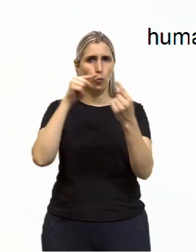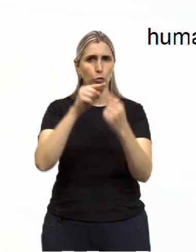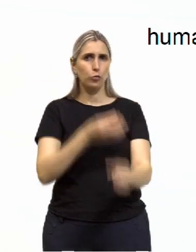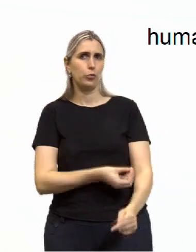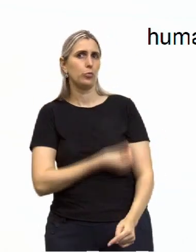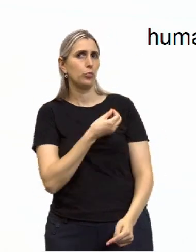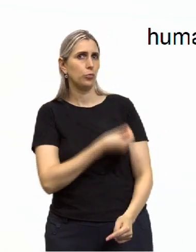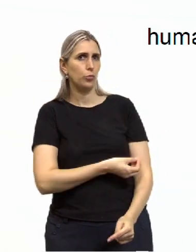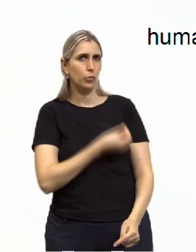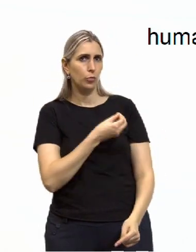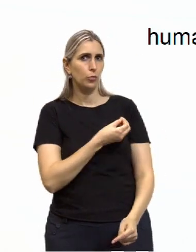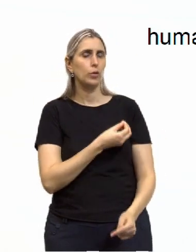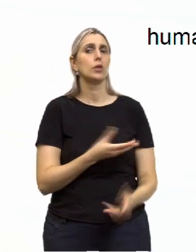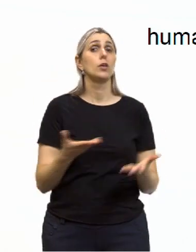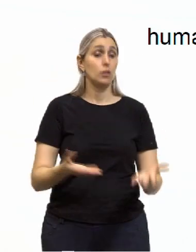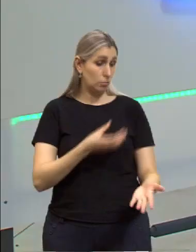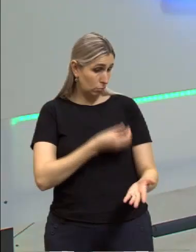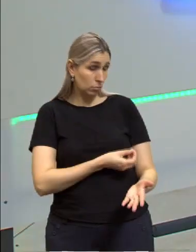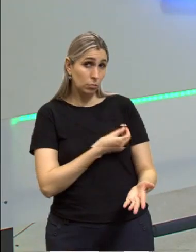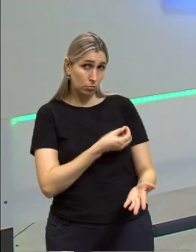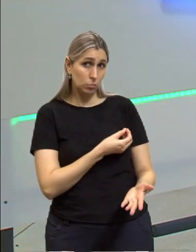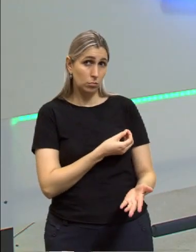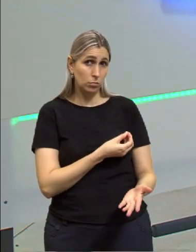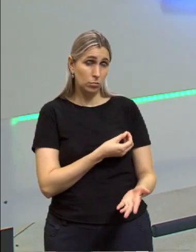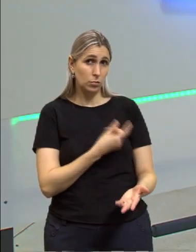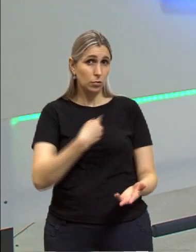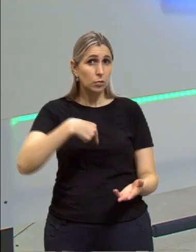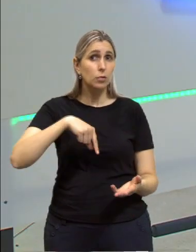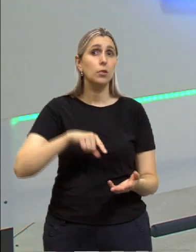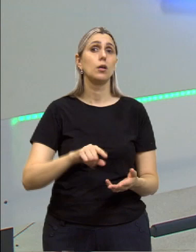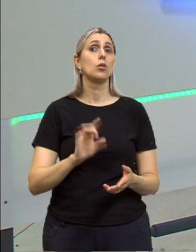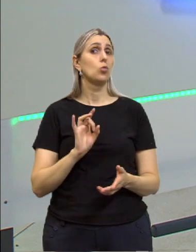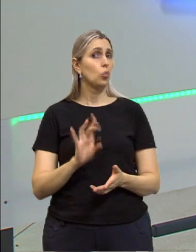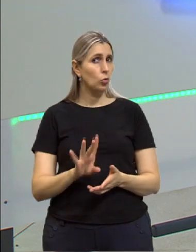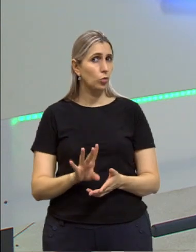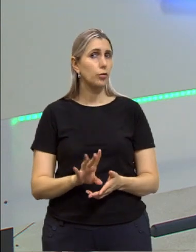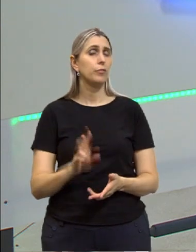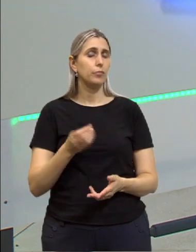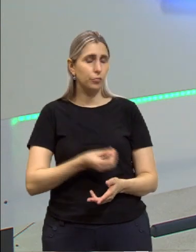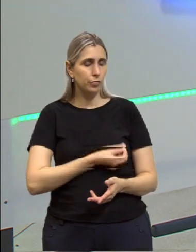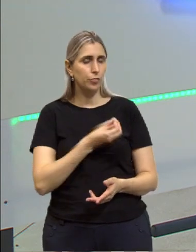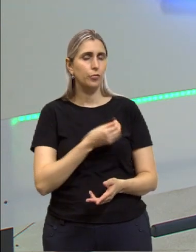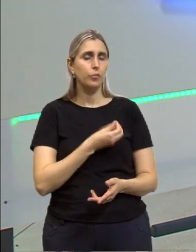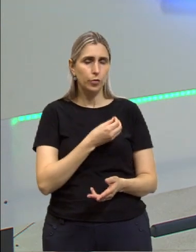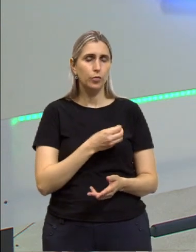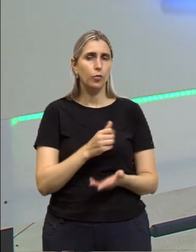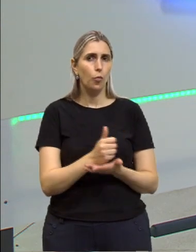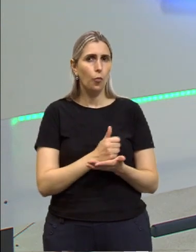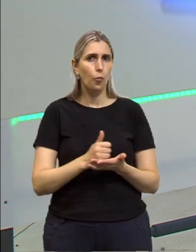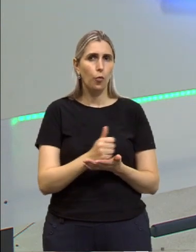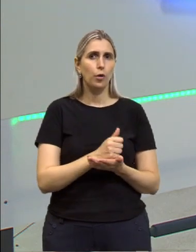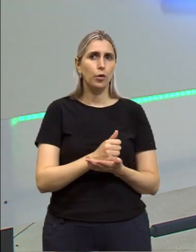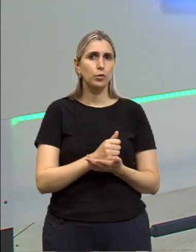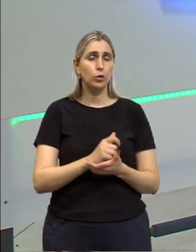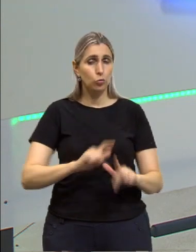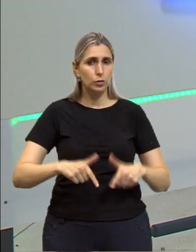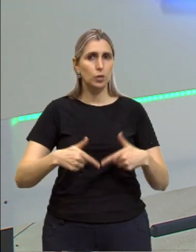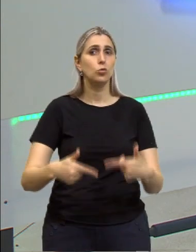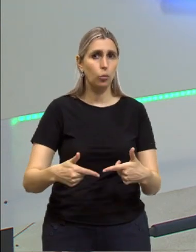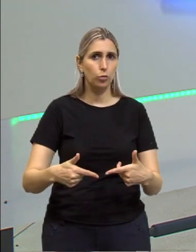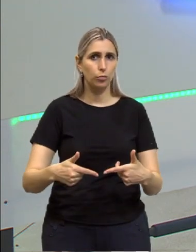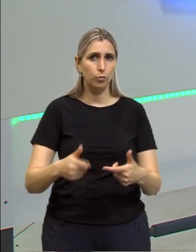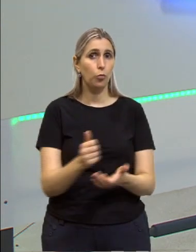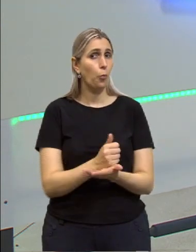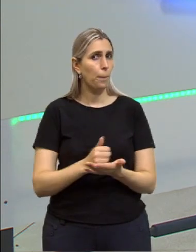da vida e essa vida, uma vida que vale a pena ser vivida a partir do quê? Das suas ações.